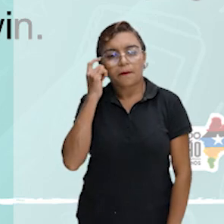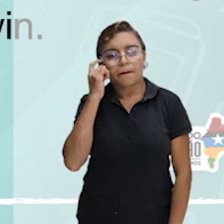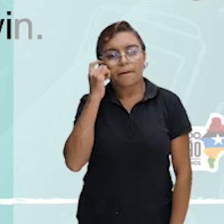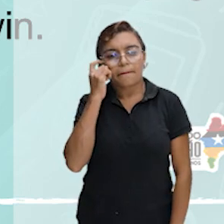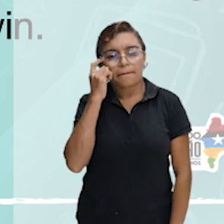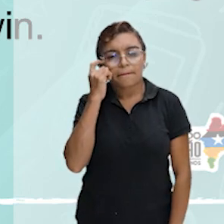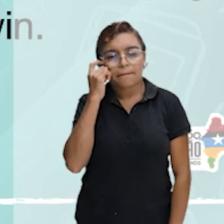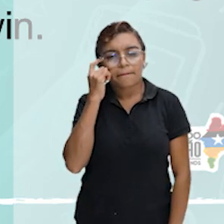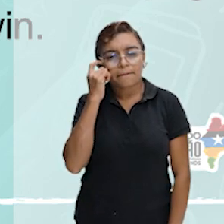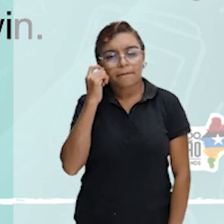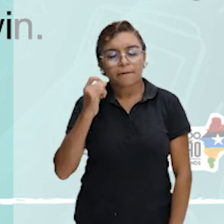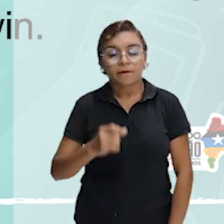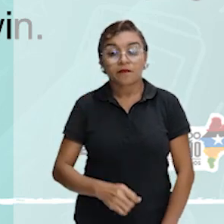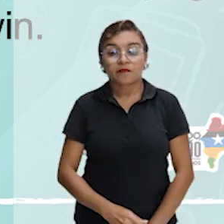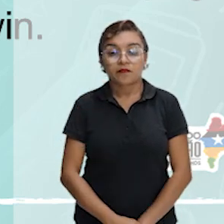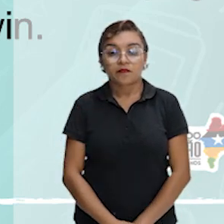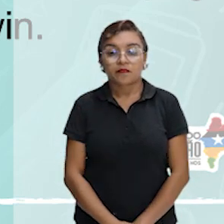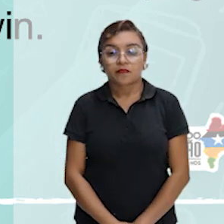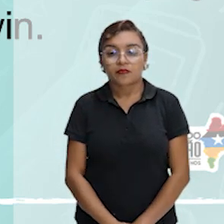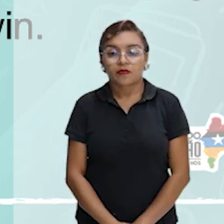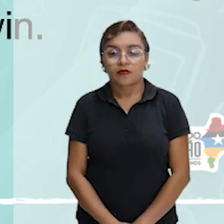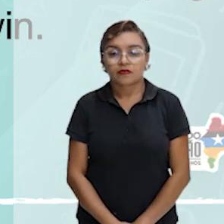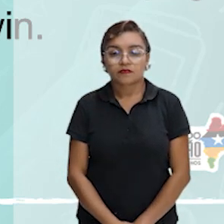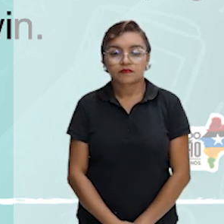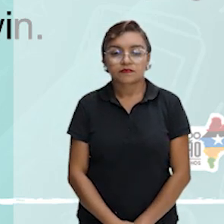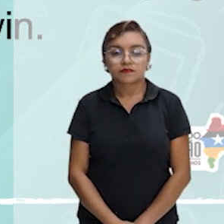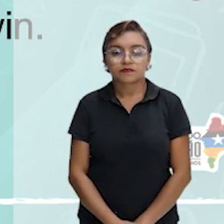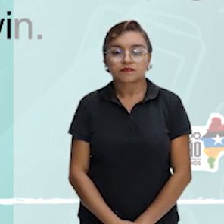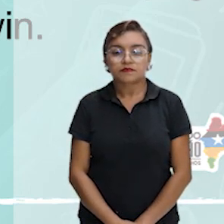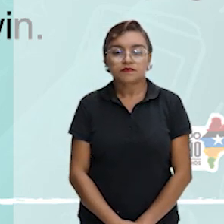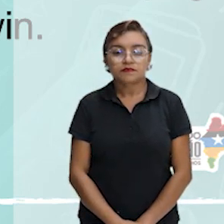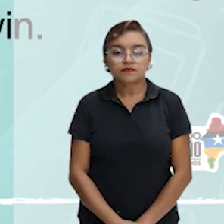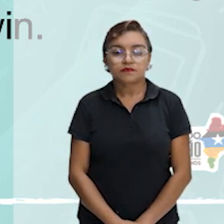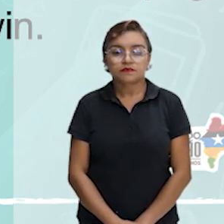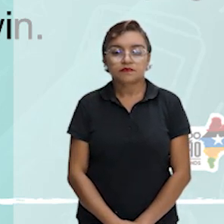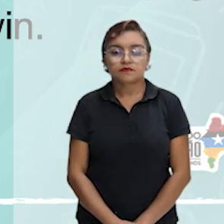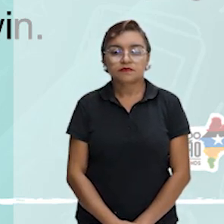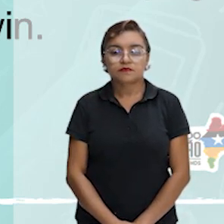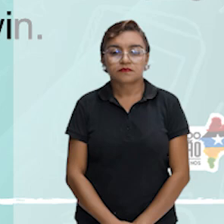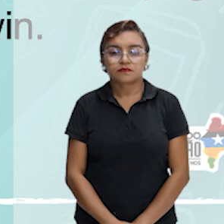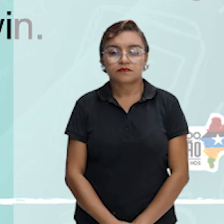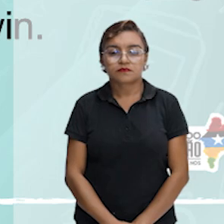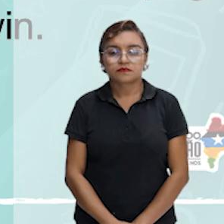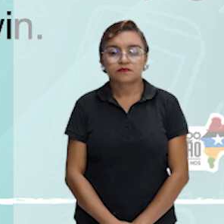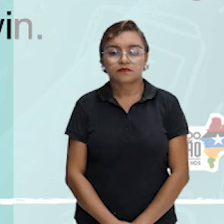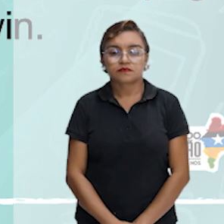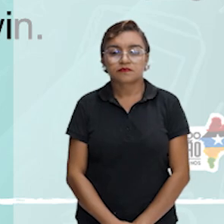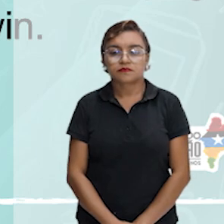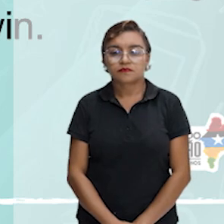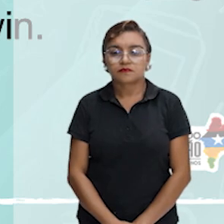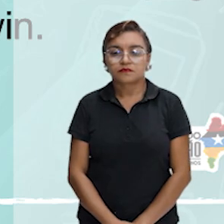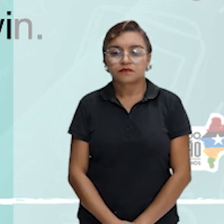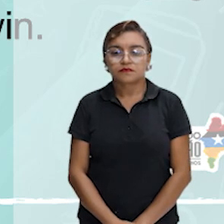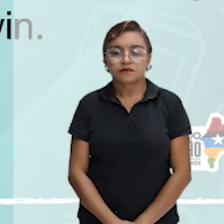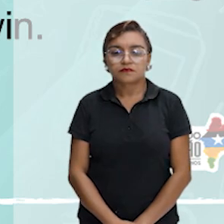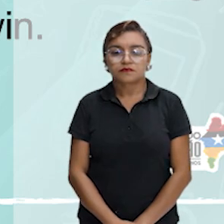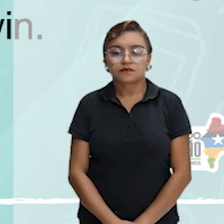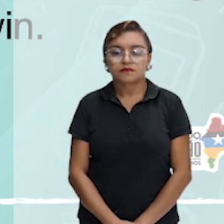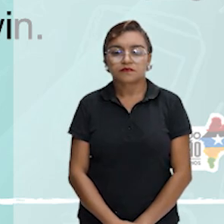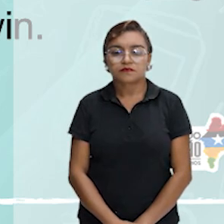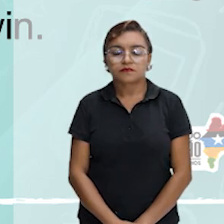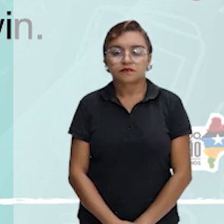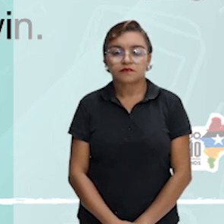Harriet, que também não encontraram resposta nos inventários australianos de importações de tartarugas, desde as Galápagos